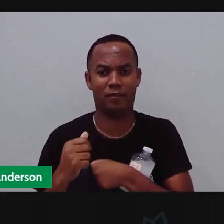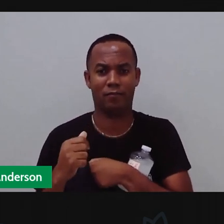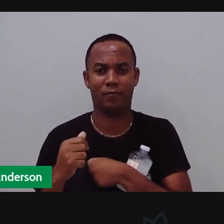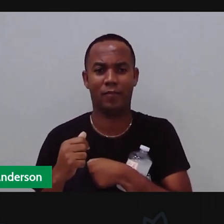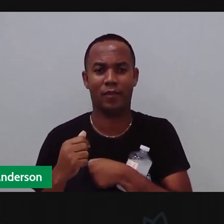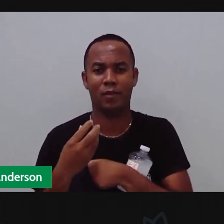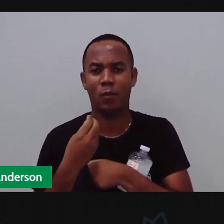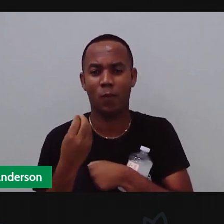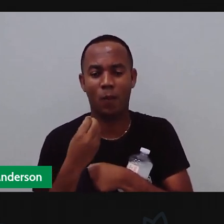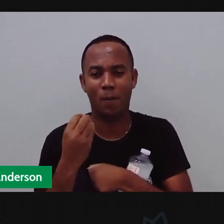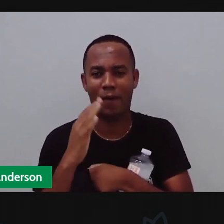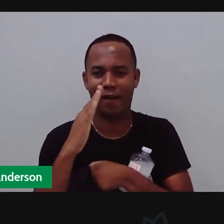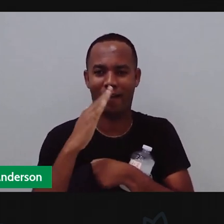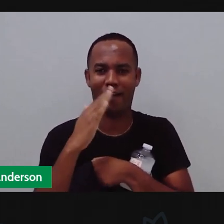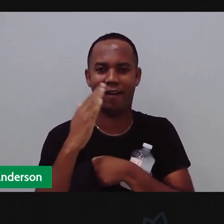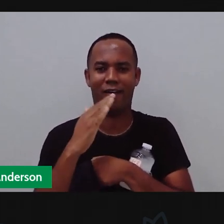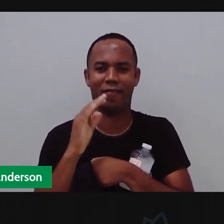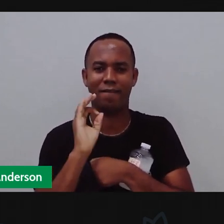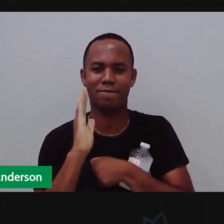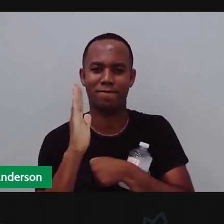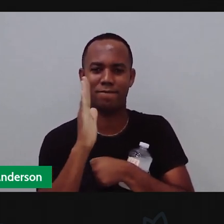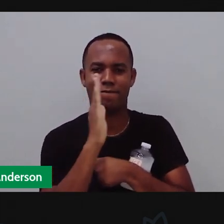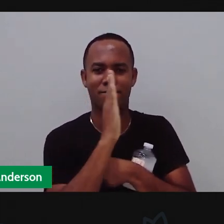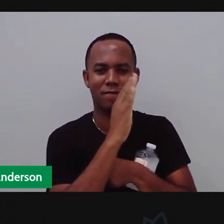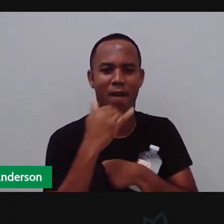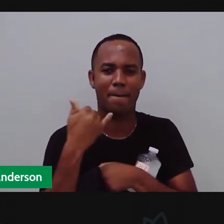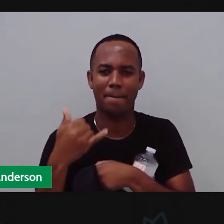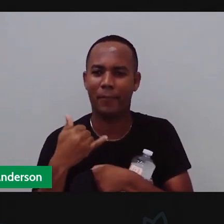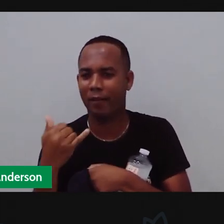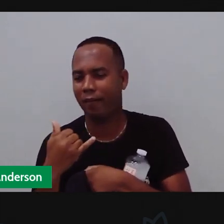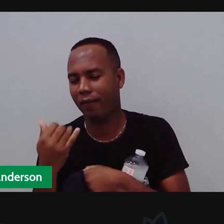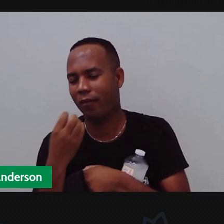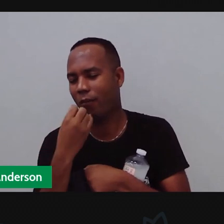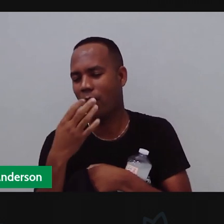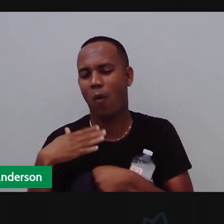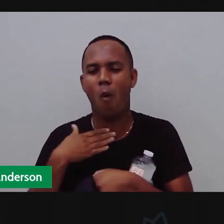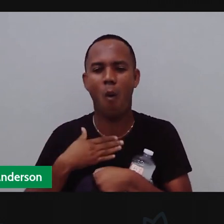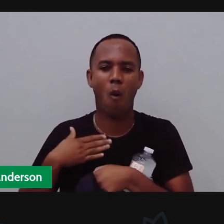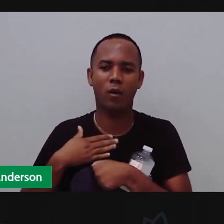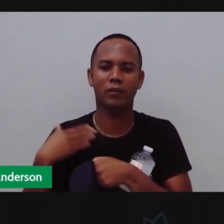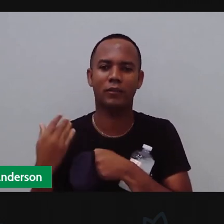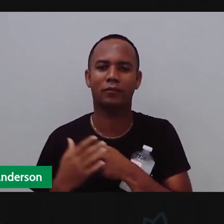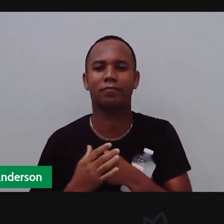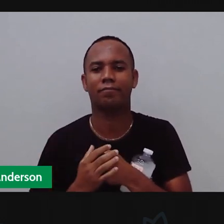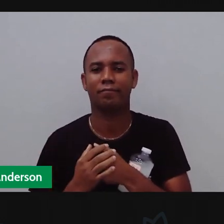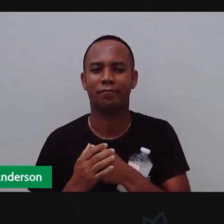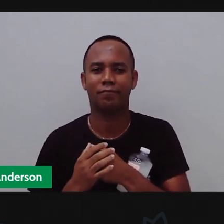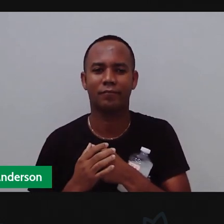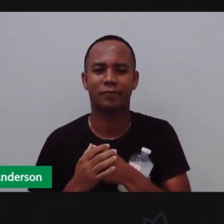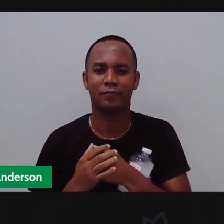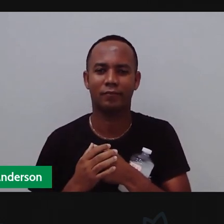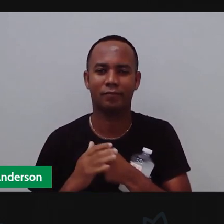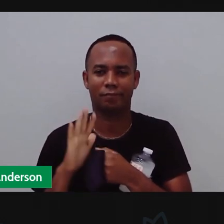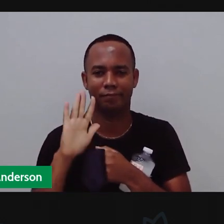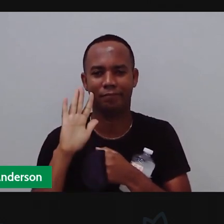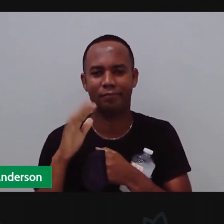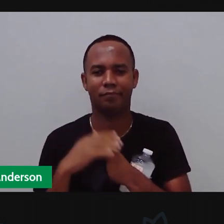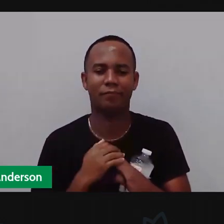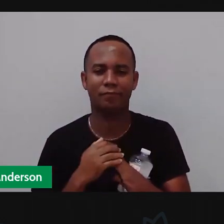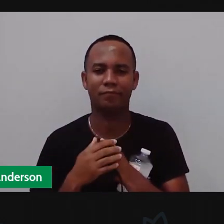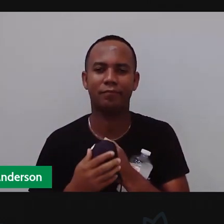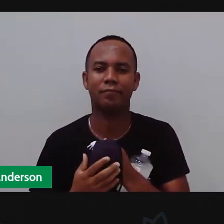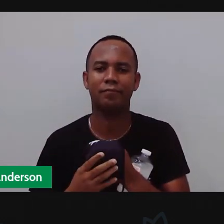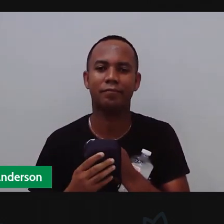Anderson, Ele leva tudo pra casa. Os brinquedos. Tudo. Ele adora. Tá? Não se preocupa não, Anderson. Eu vou mandar pra você. Fique calmo.